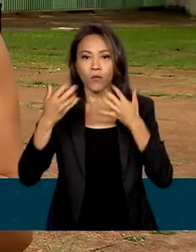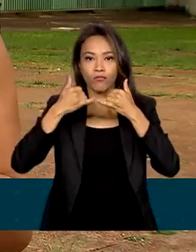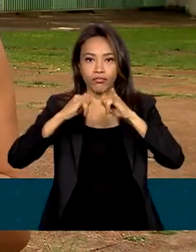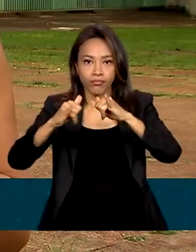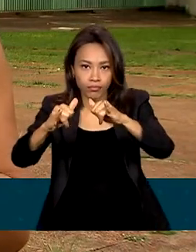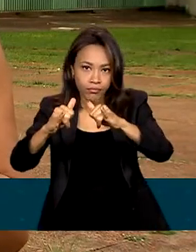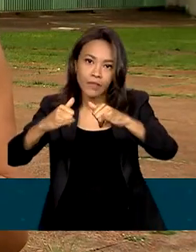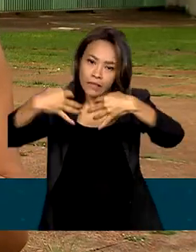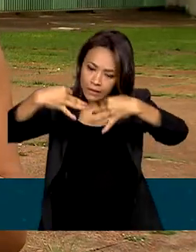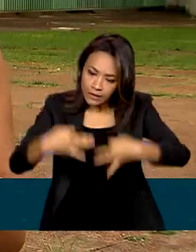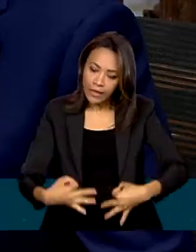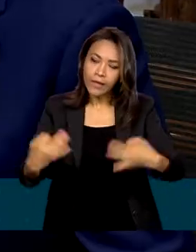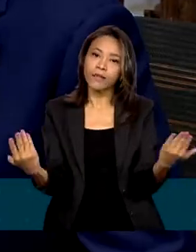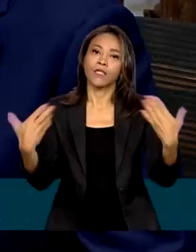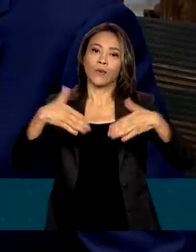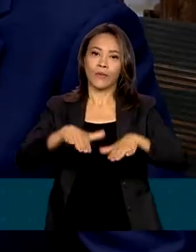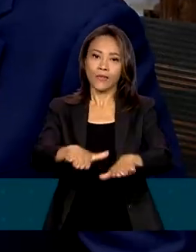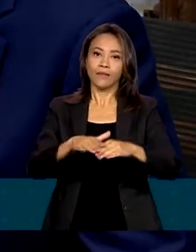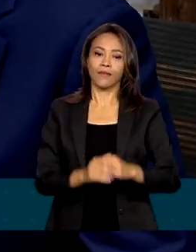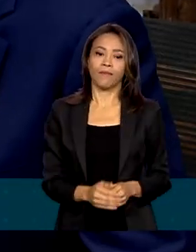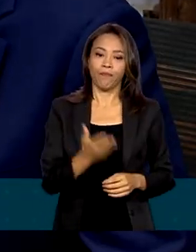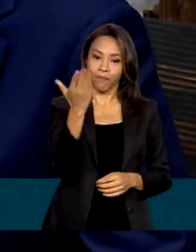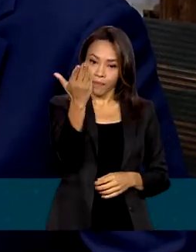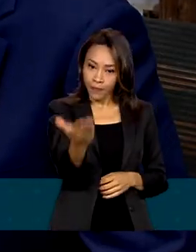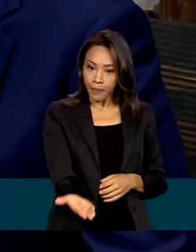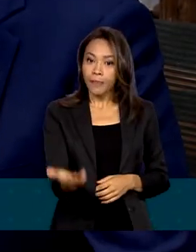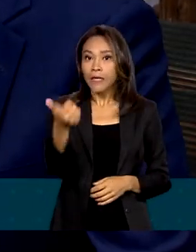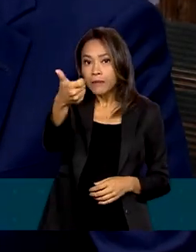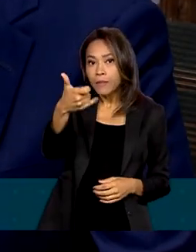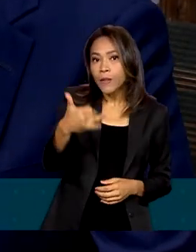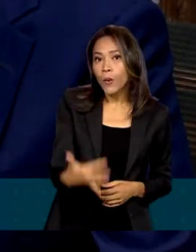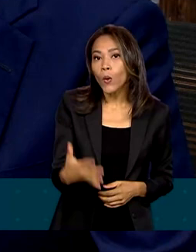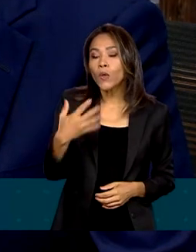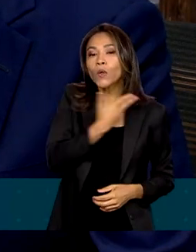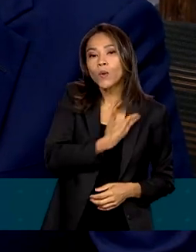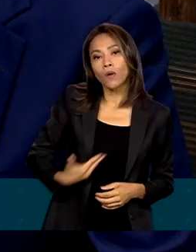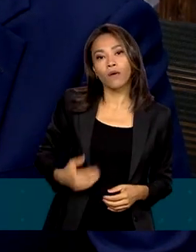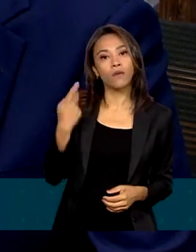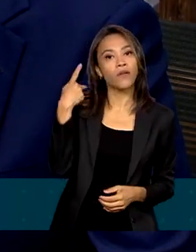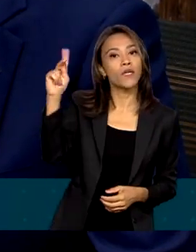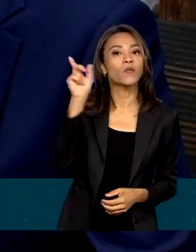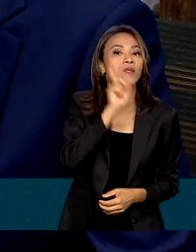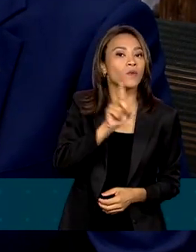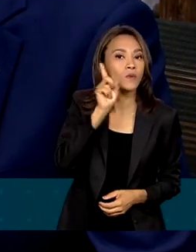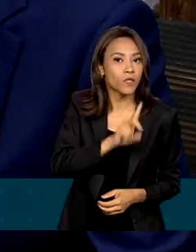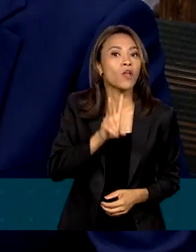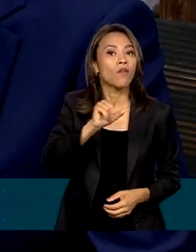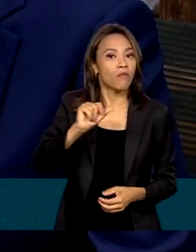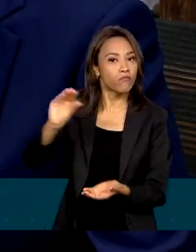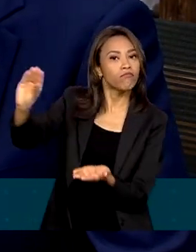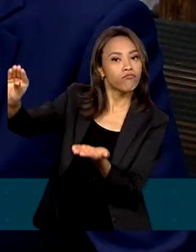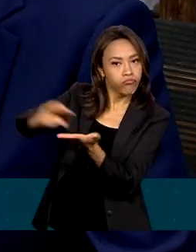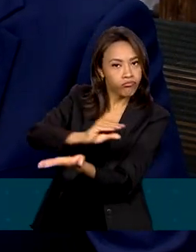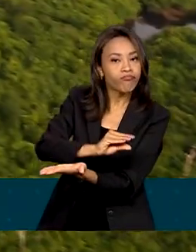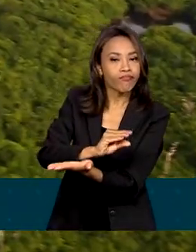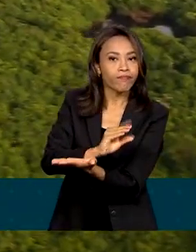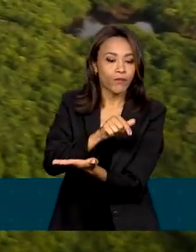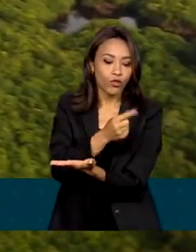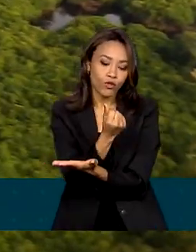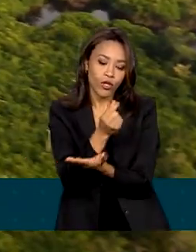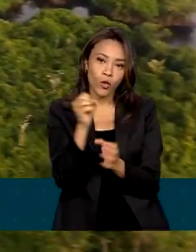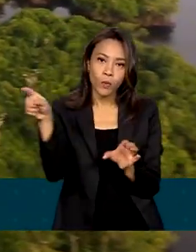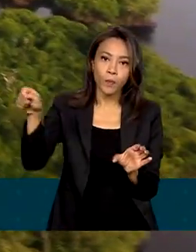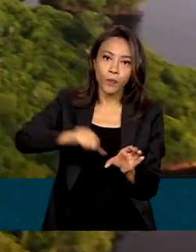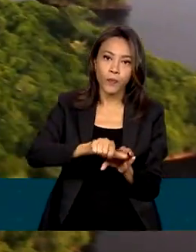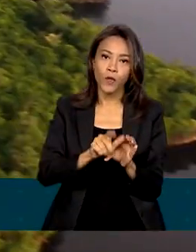justa e inclusiva. John Kerry afirmou que o governo norte-americano deve aportar recursos no Fundo Amazônia, que